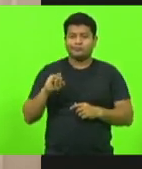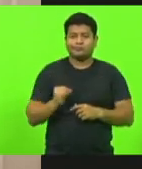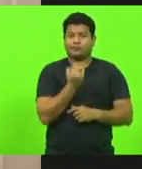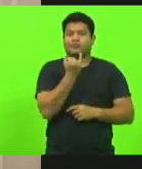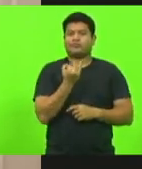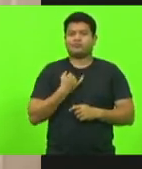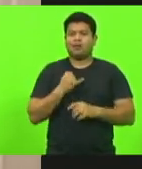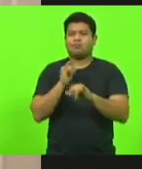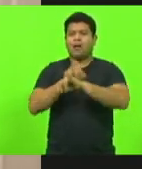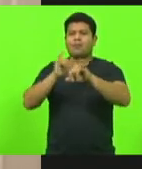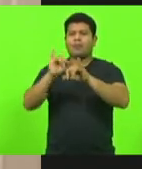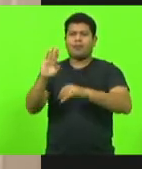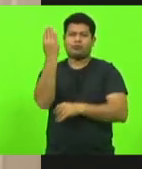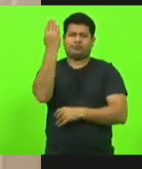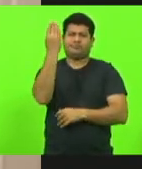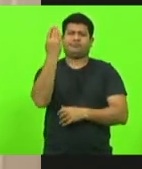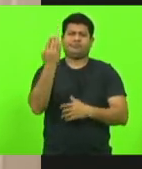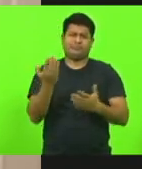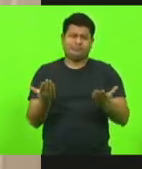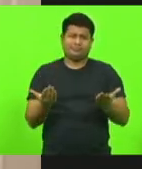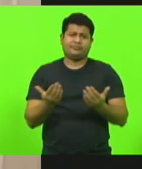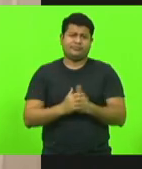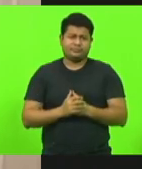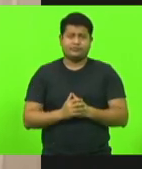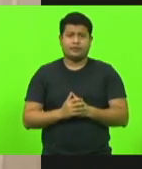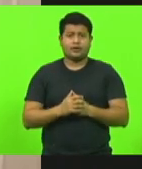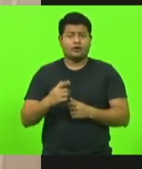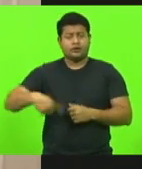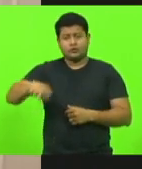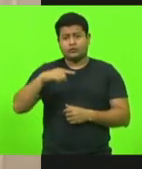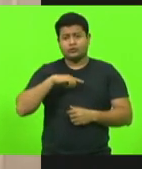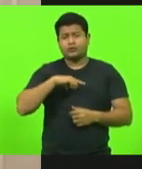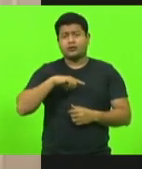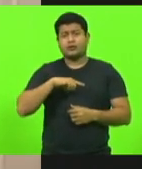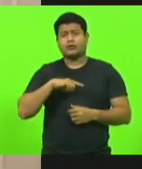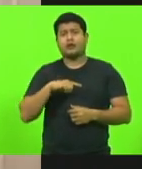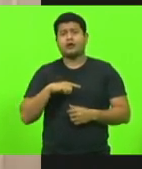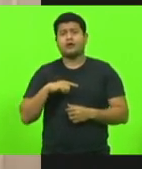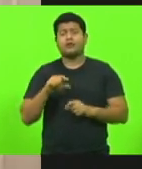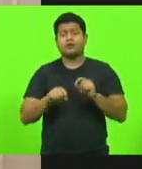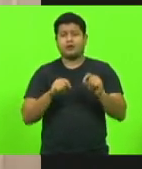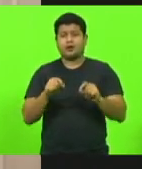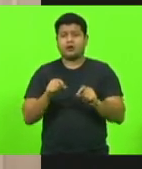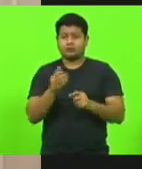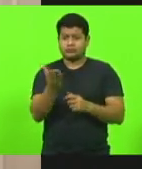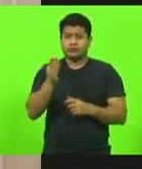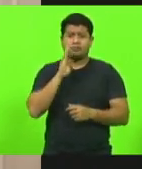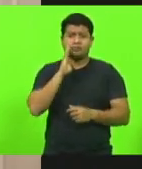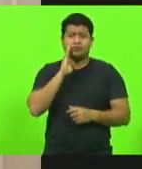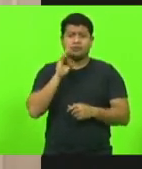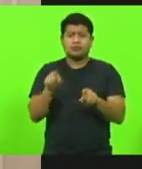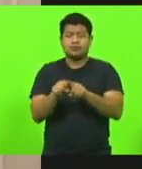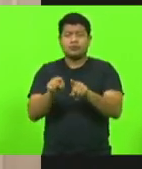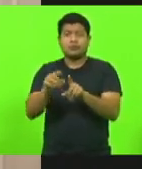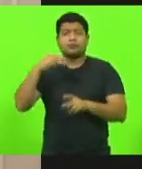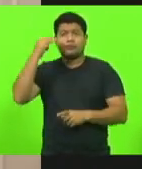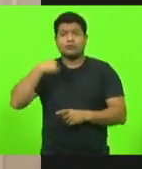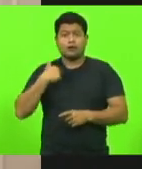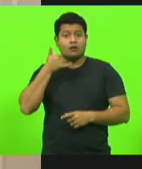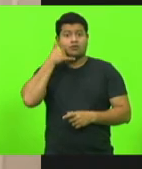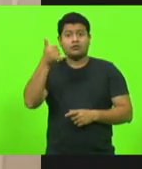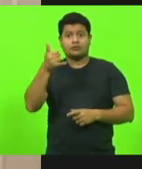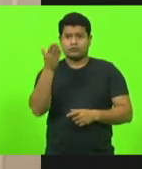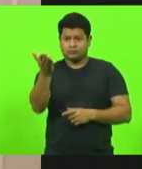Nós tivemos, deputado Berlander, deputado Márcio Machado, eu liguei para a vossa excelência e até falei,